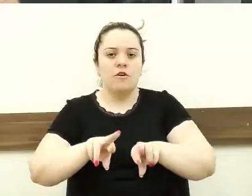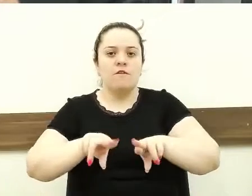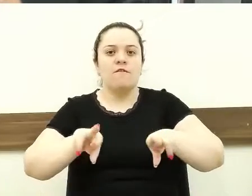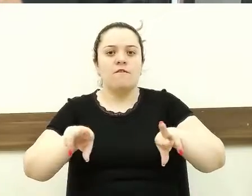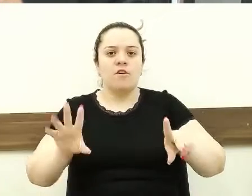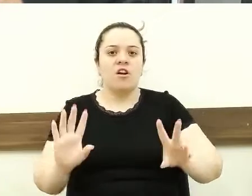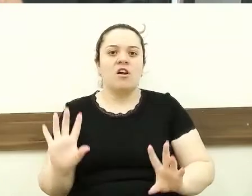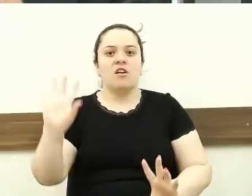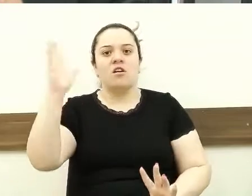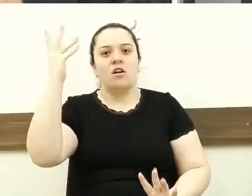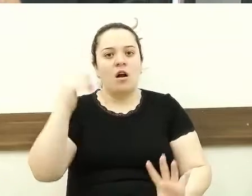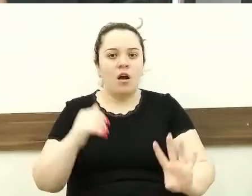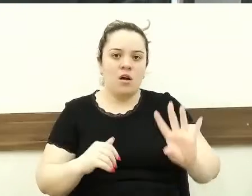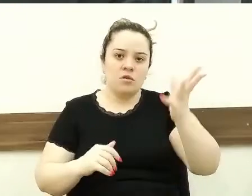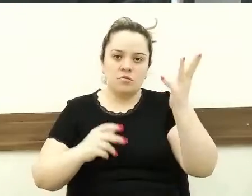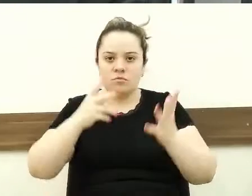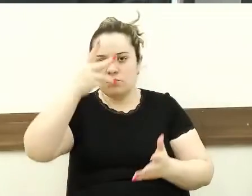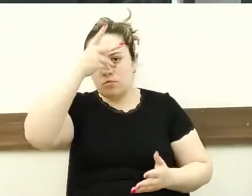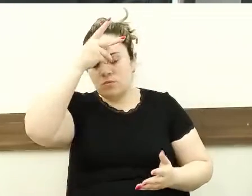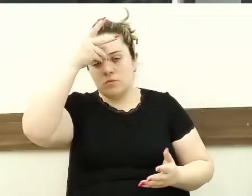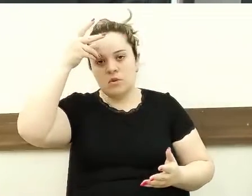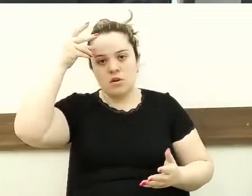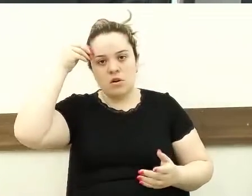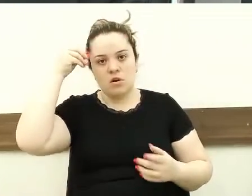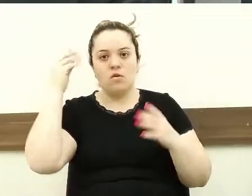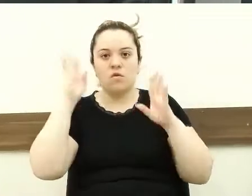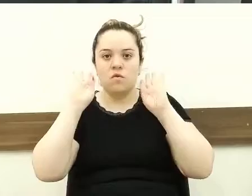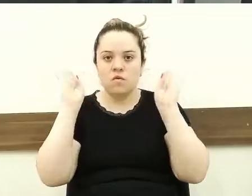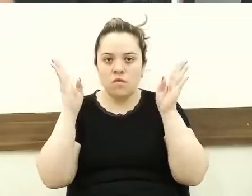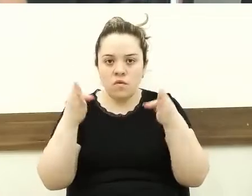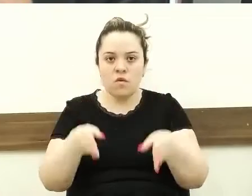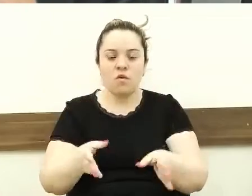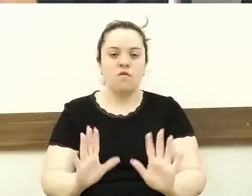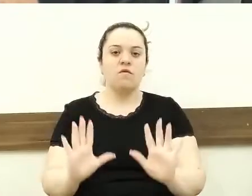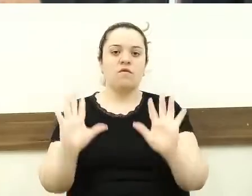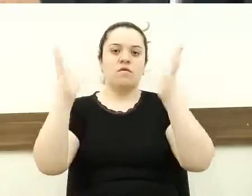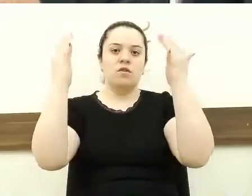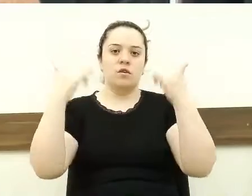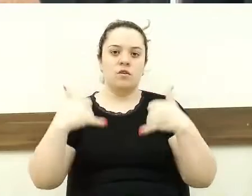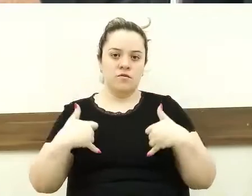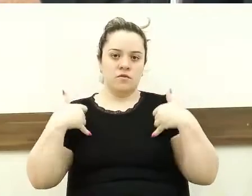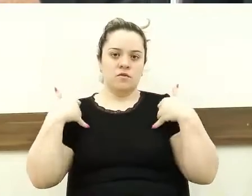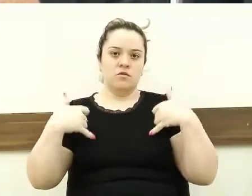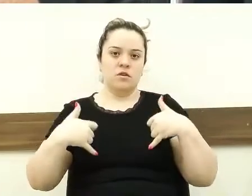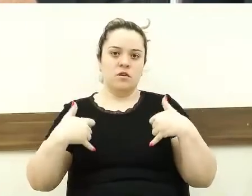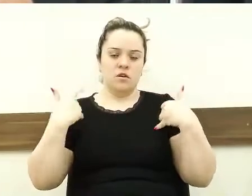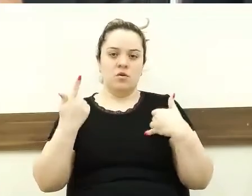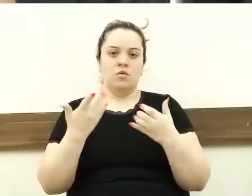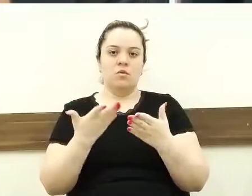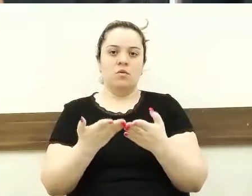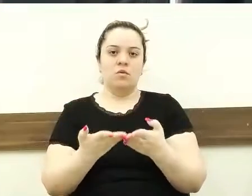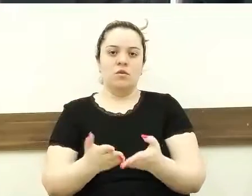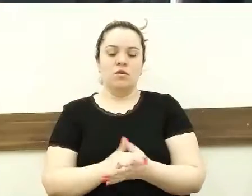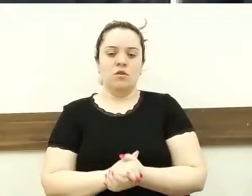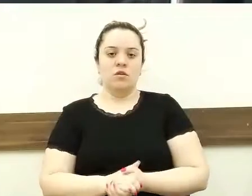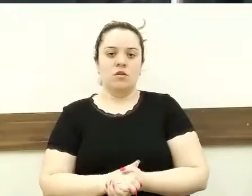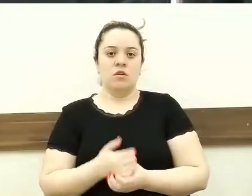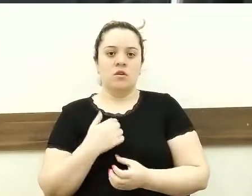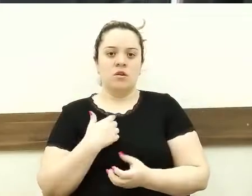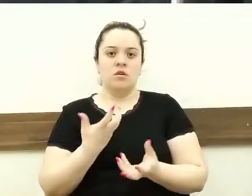Executivo voltadas ao aniversário do nosso município. Eu quero aqui parabenizar todos os